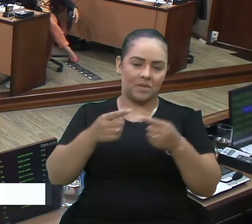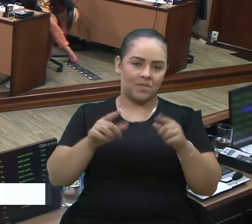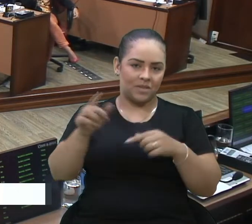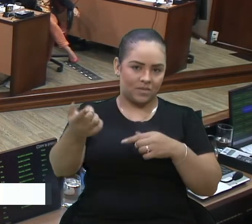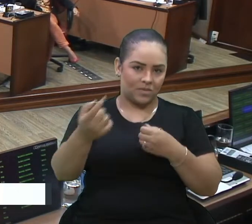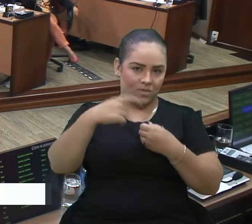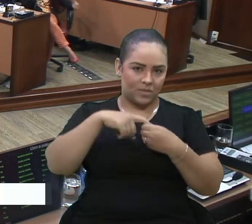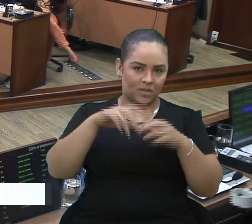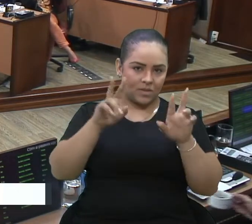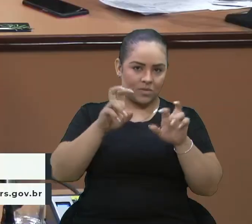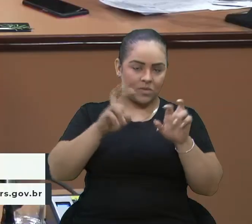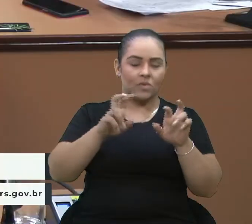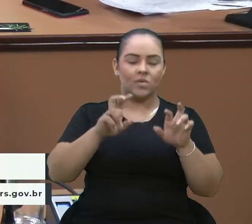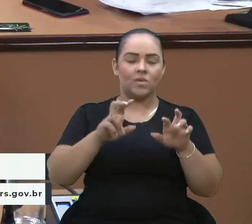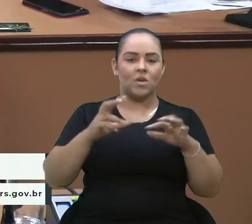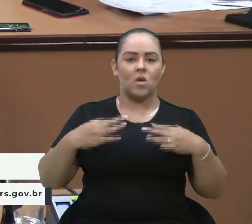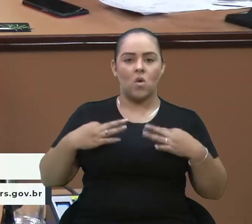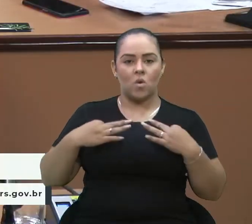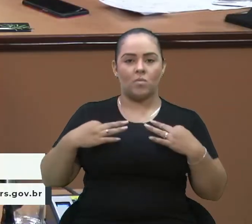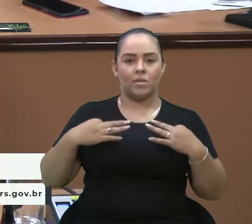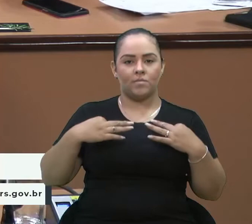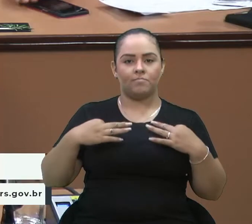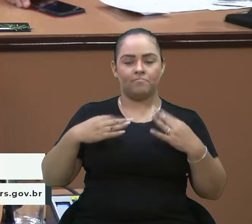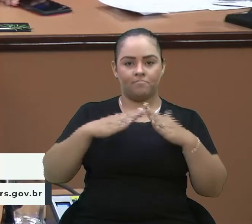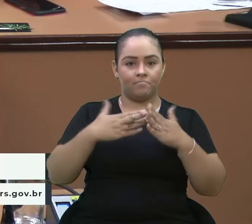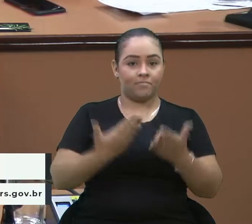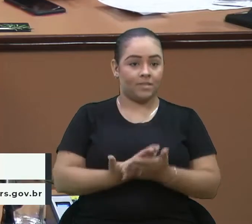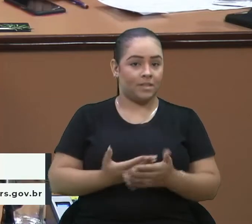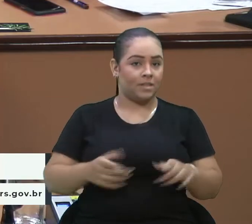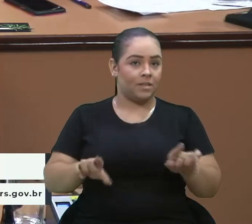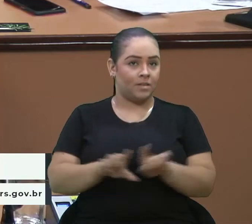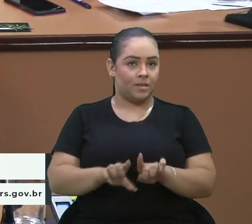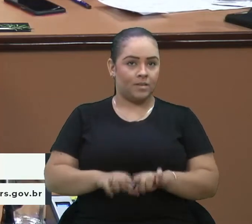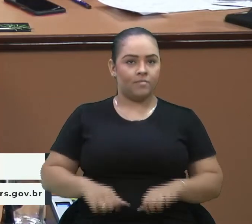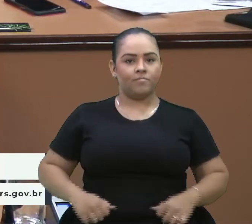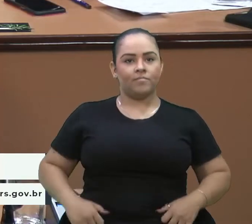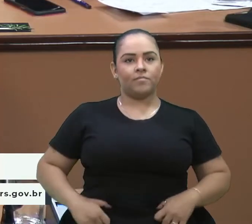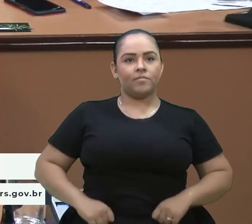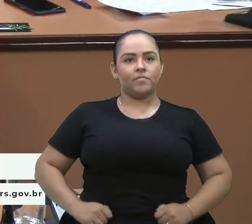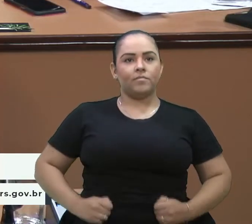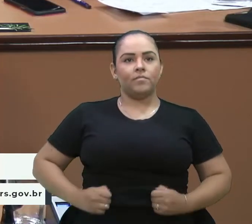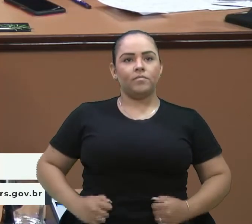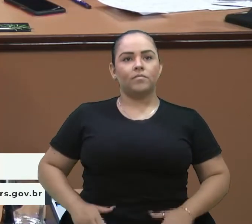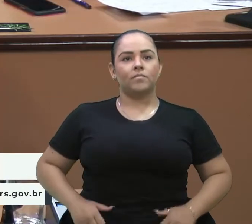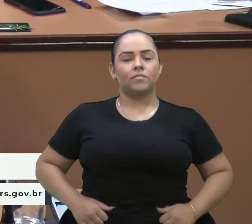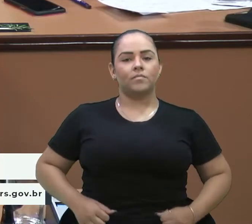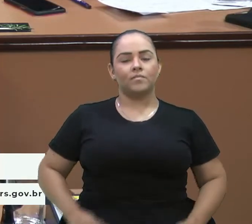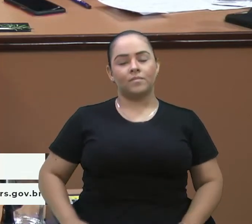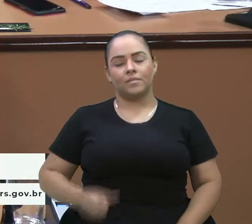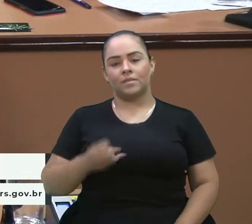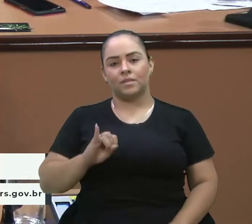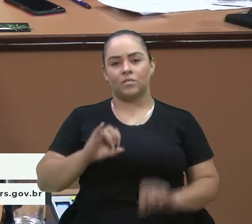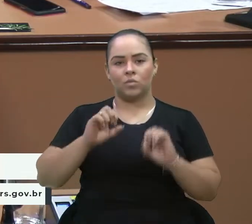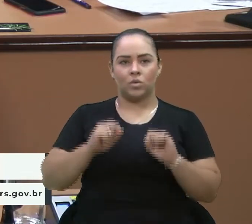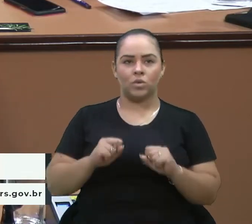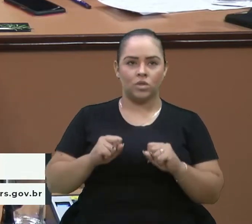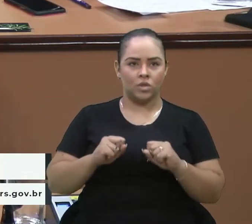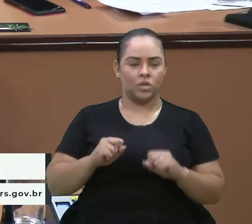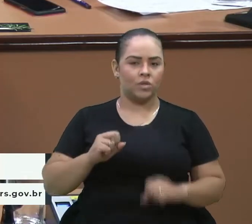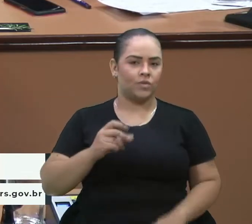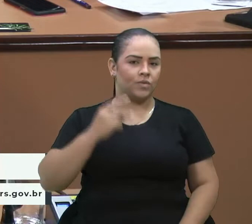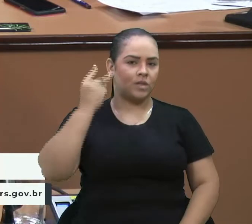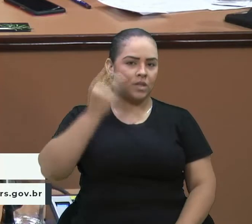uniformes, eu só queria fazer uma referência também. Uma parte, vereador. Se o senhor permite. O vereador